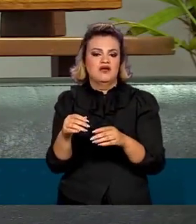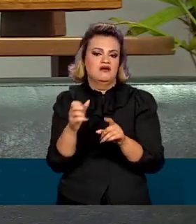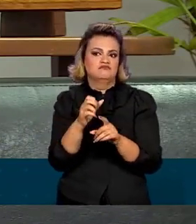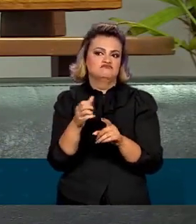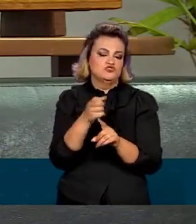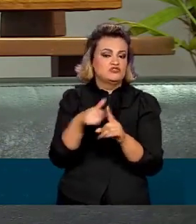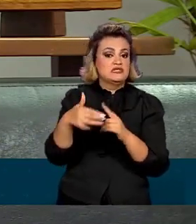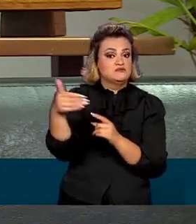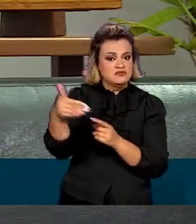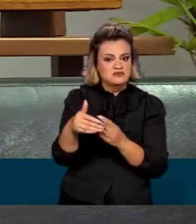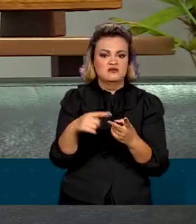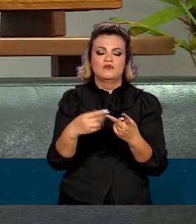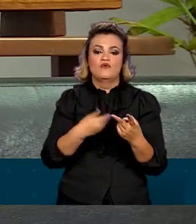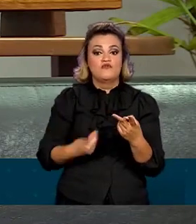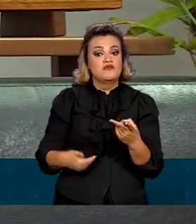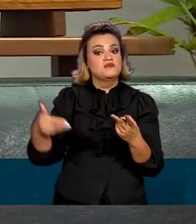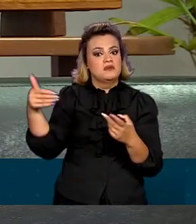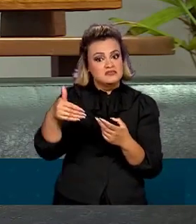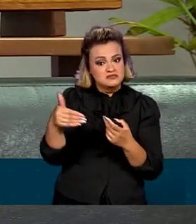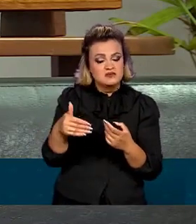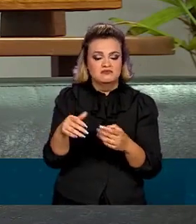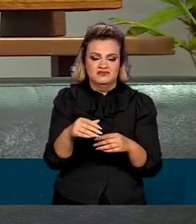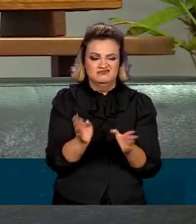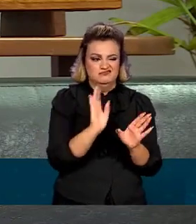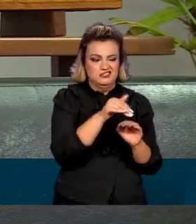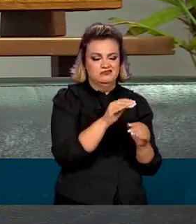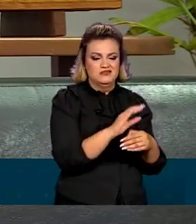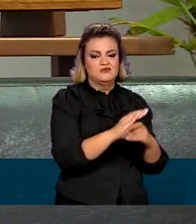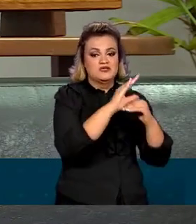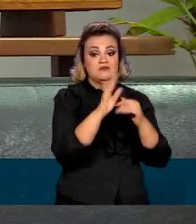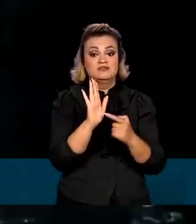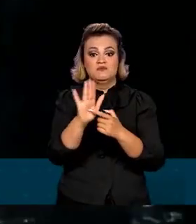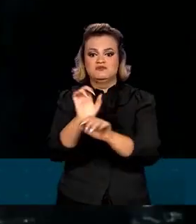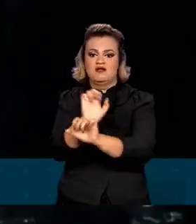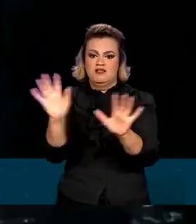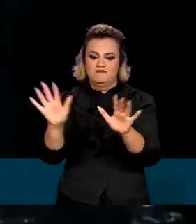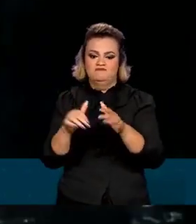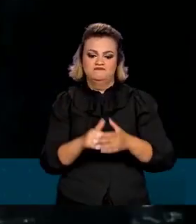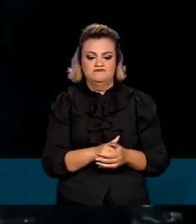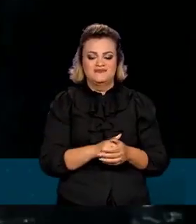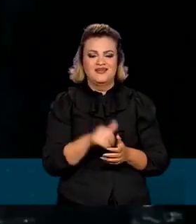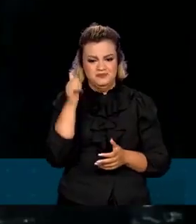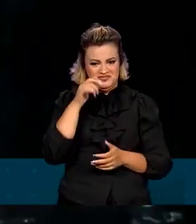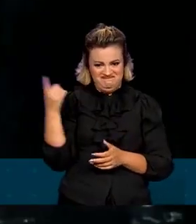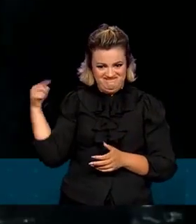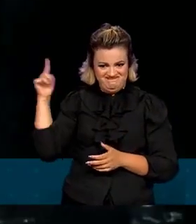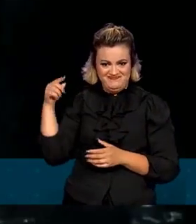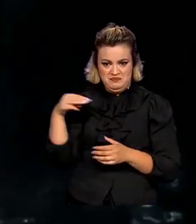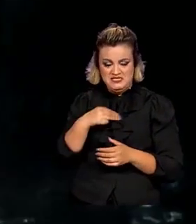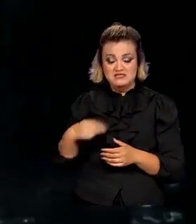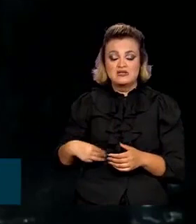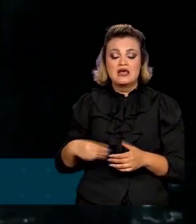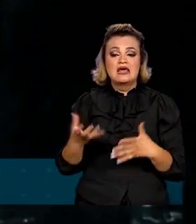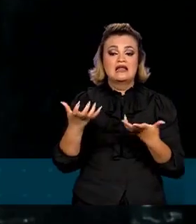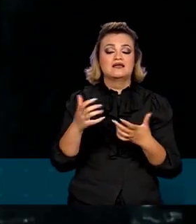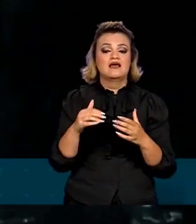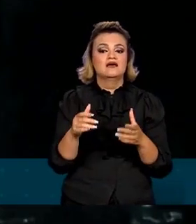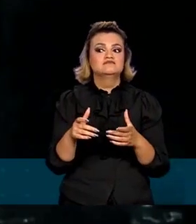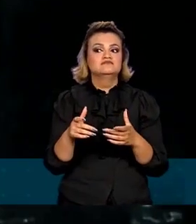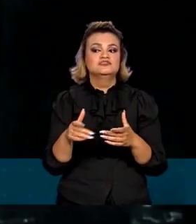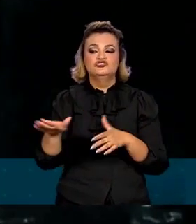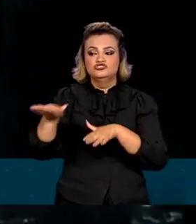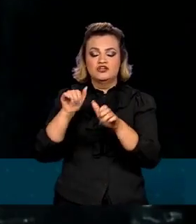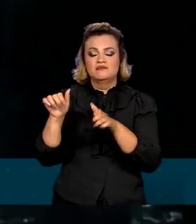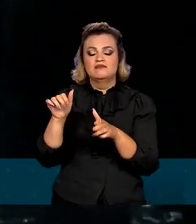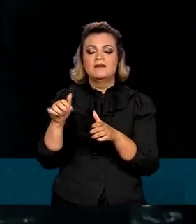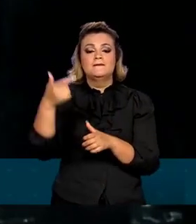que tem a participação do governo, mas que é transparente. Marina Silva afirmou que quer ampliar a base de doadores